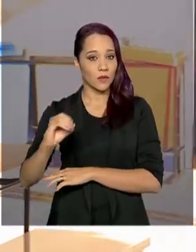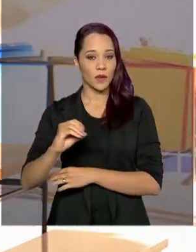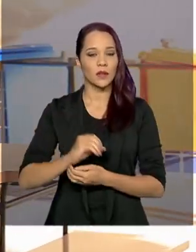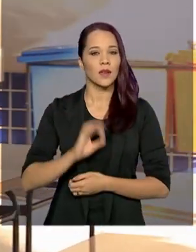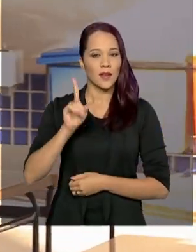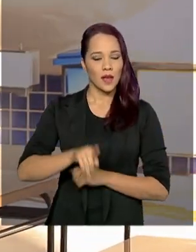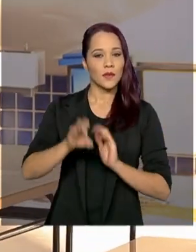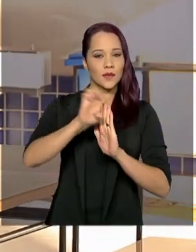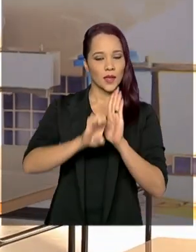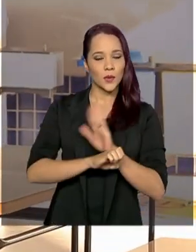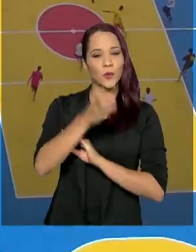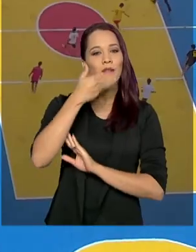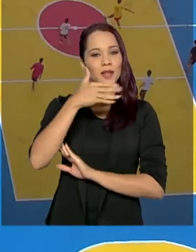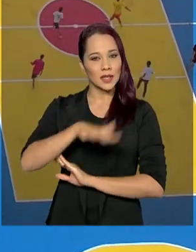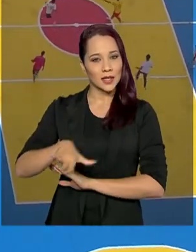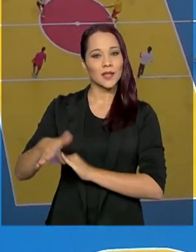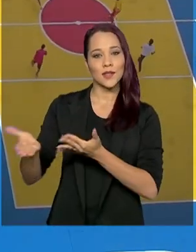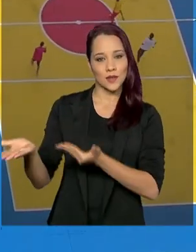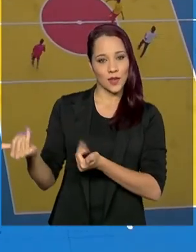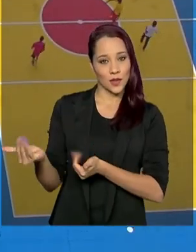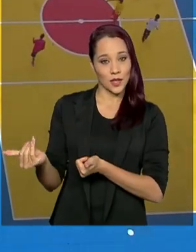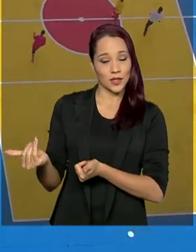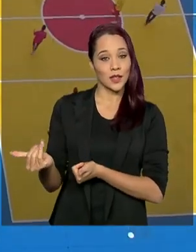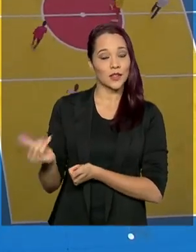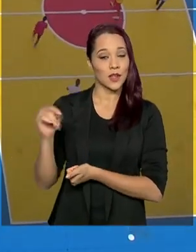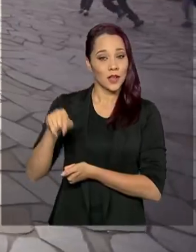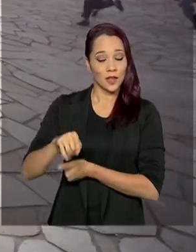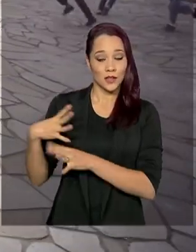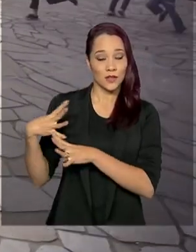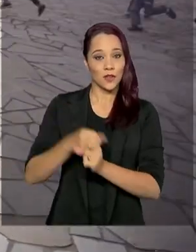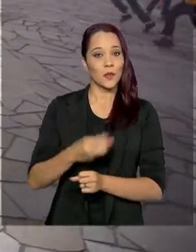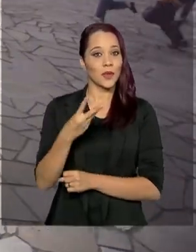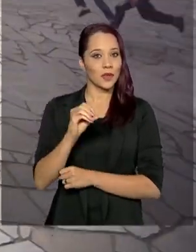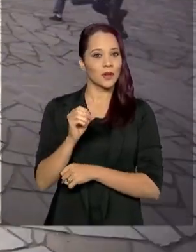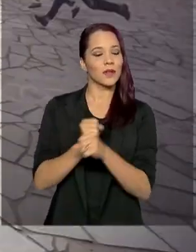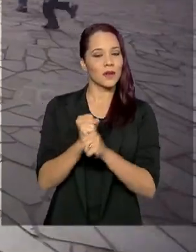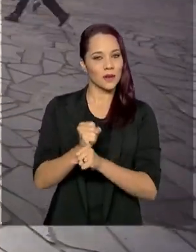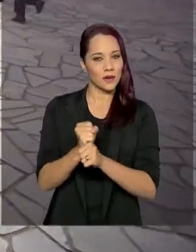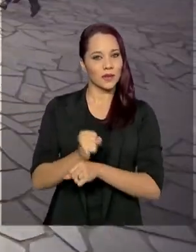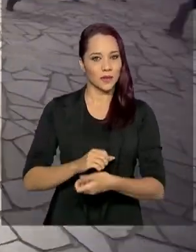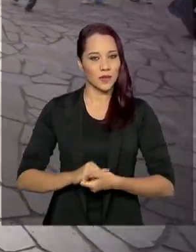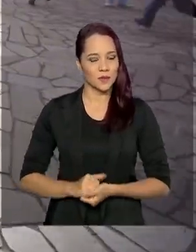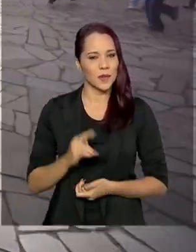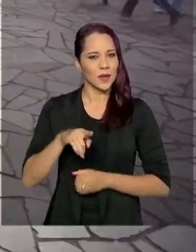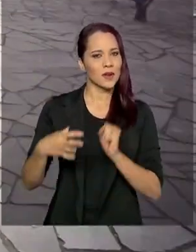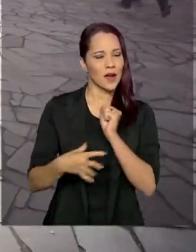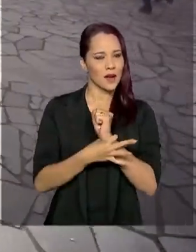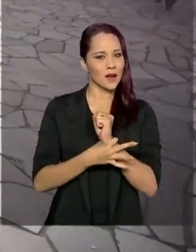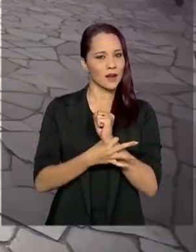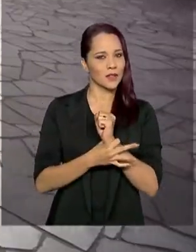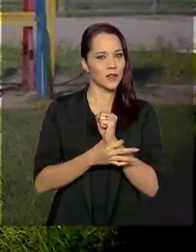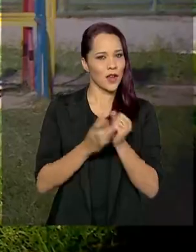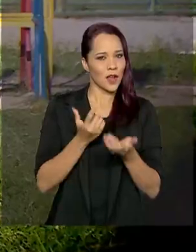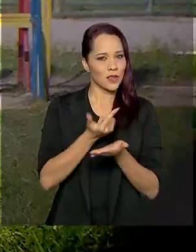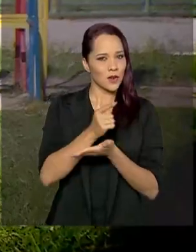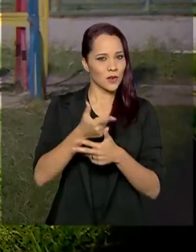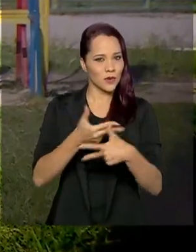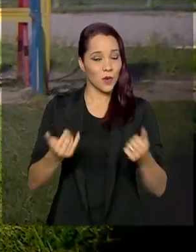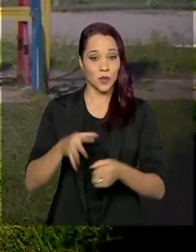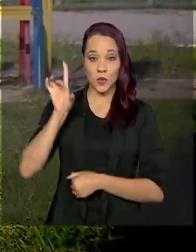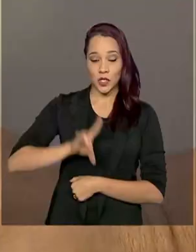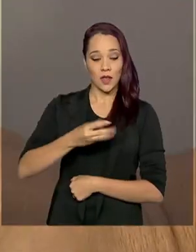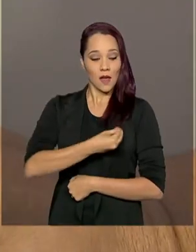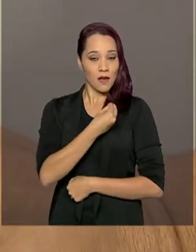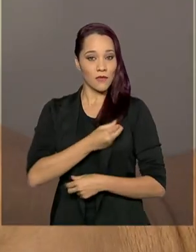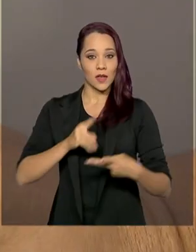É o Estatuto da Criança e do Adolescente que acaba de completar 30 anos. Ele garante, entre outras coisas, o direito